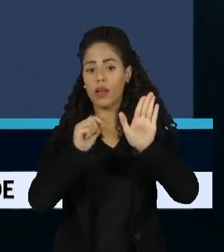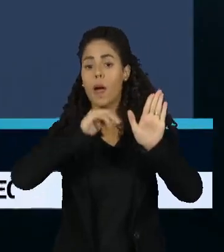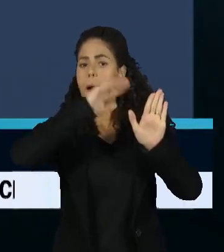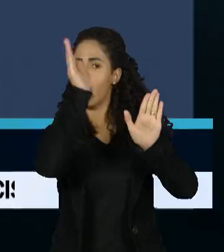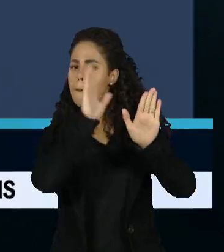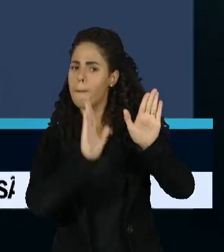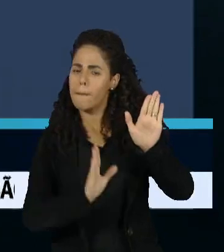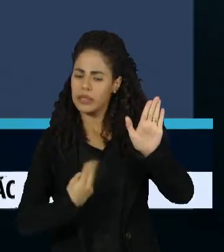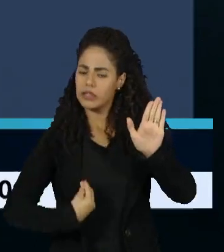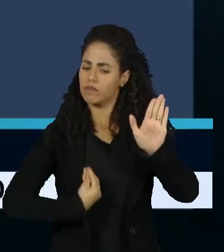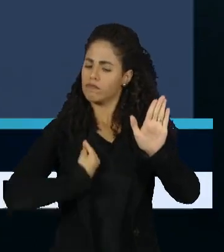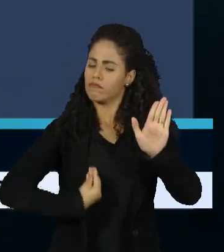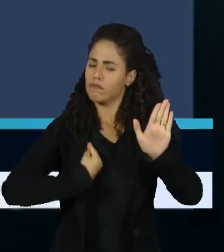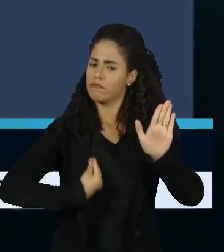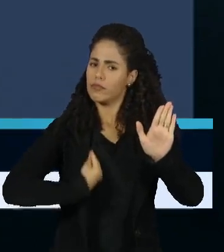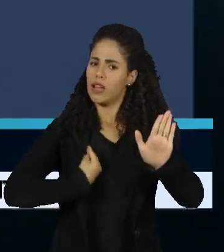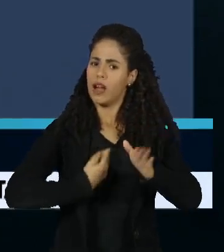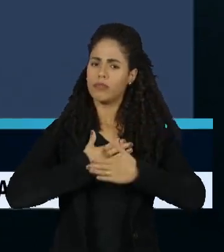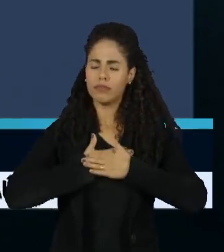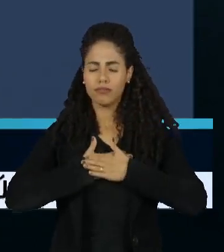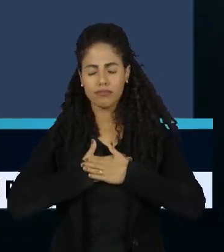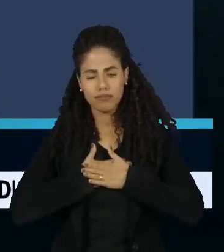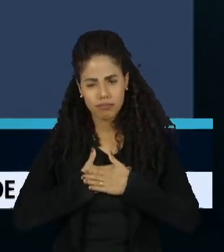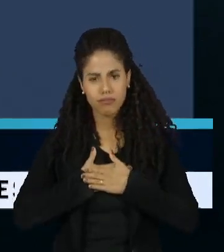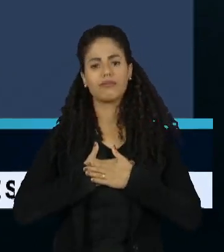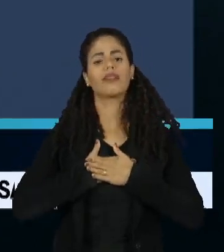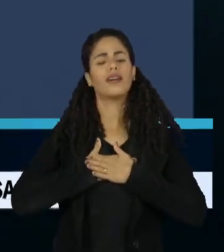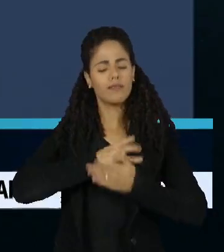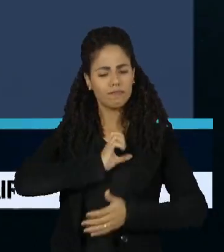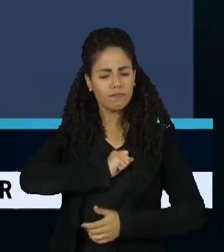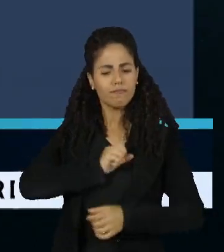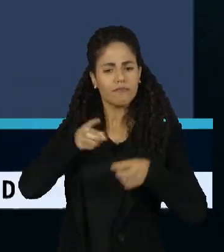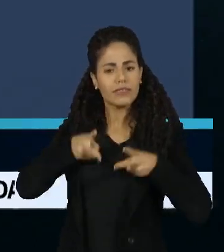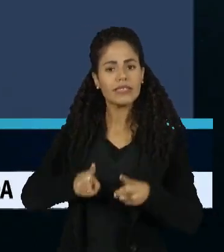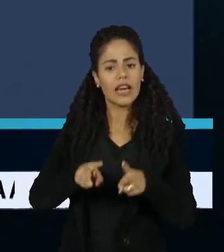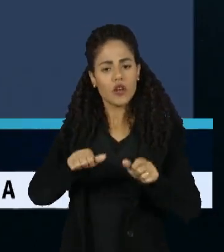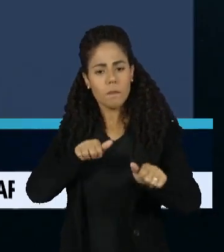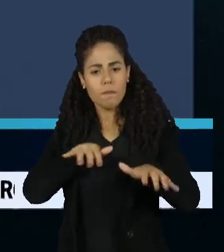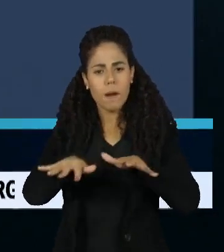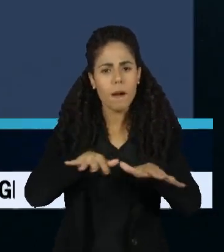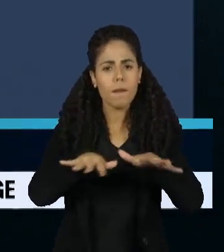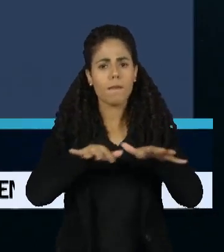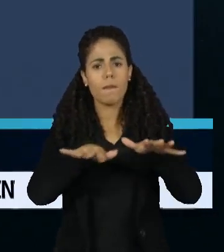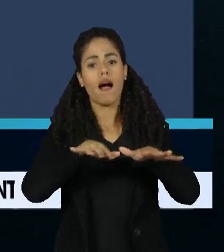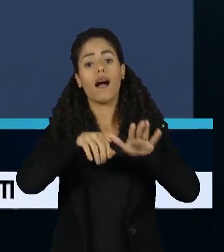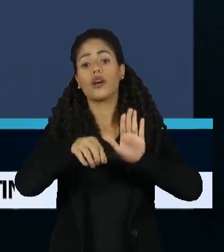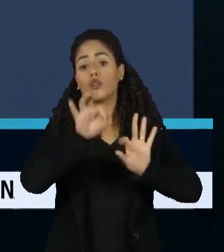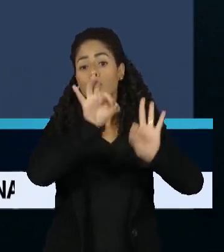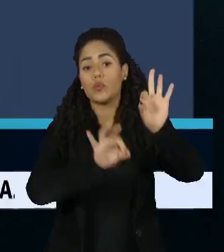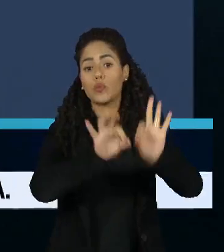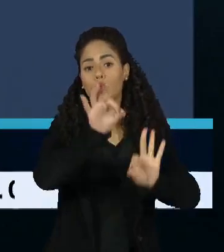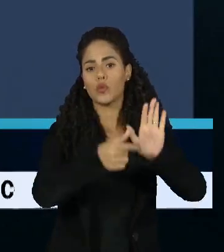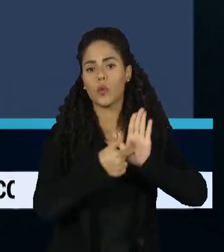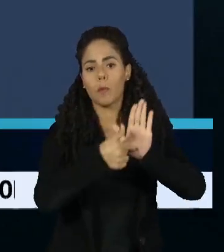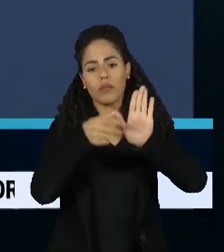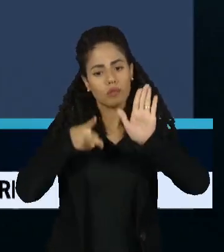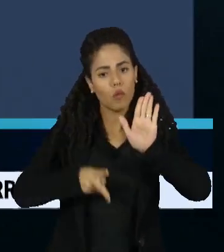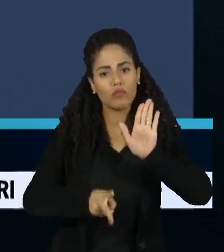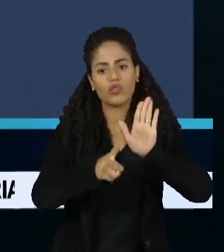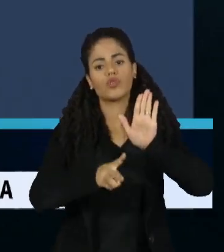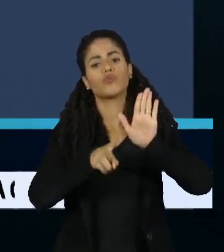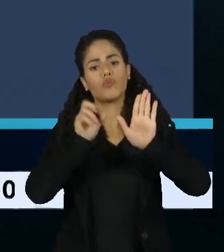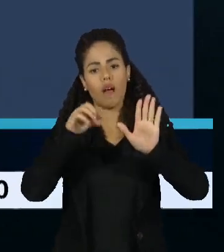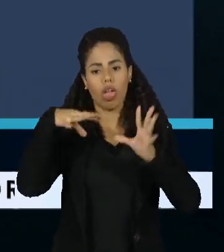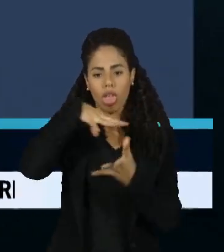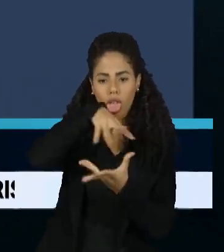Brasil vive o que seria a extinção do patriotismo, movimento que, segundo o projeto de lei, vive sob constantes ataques